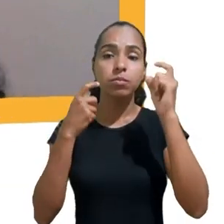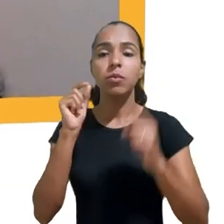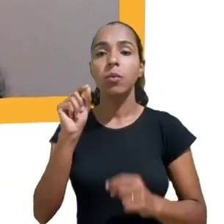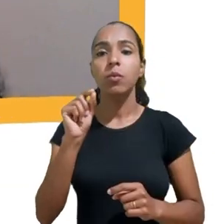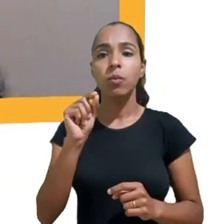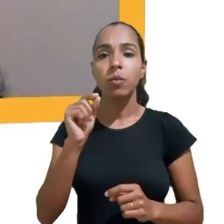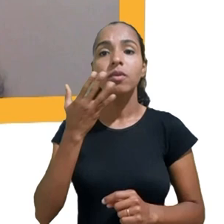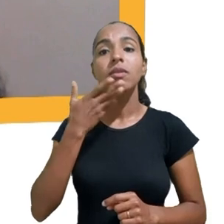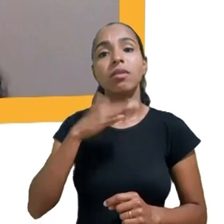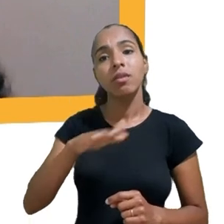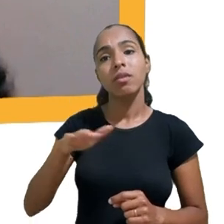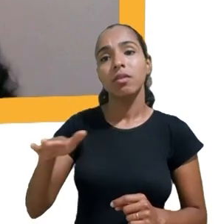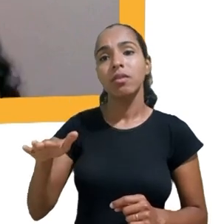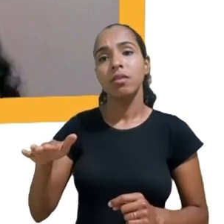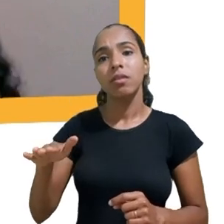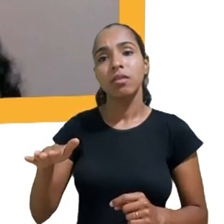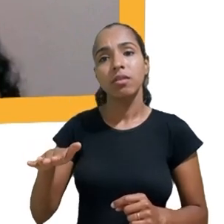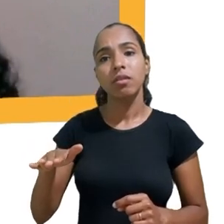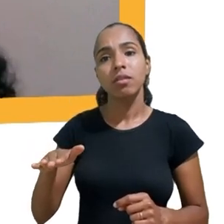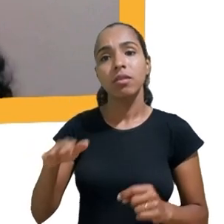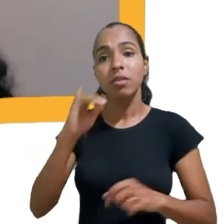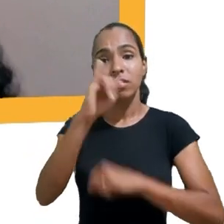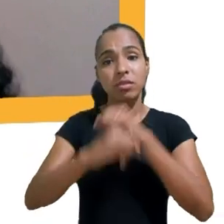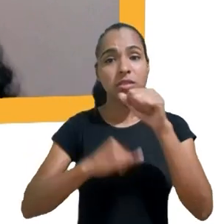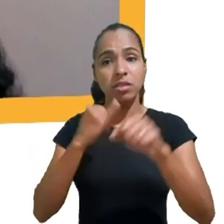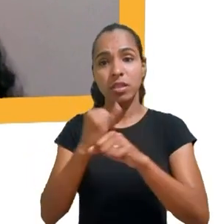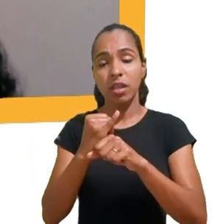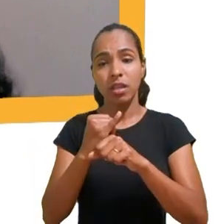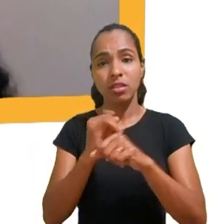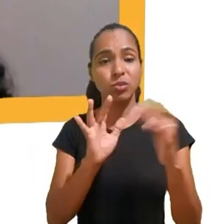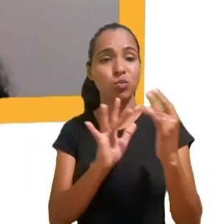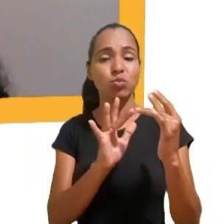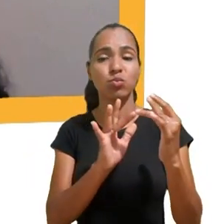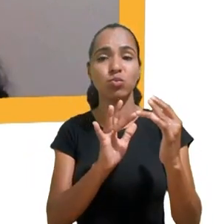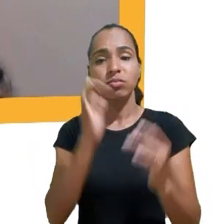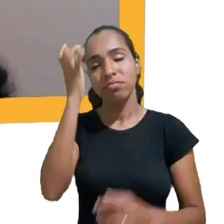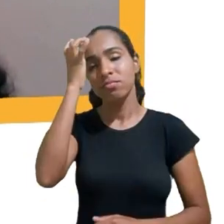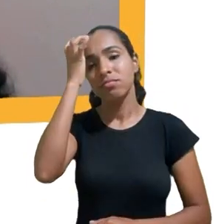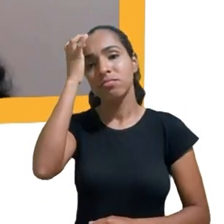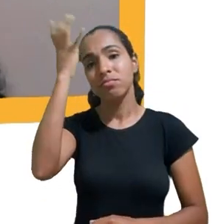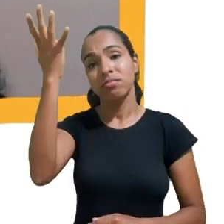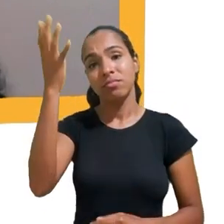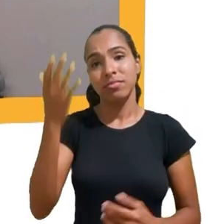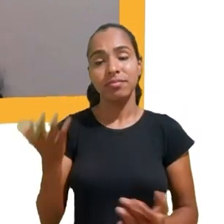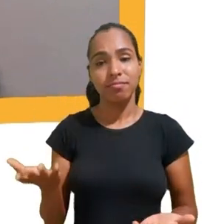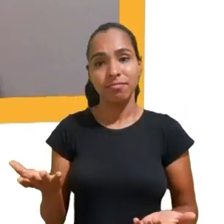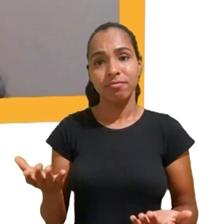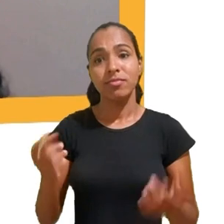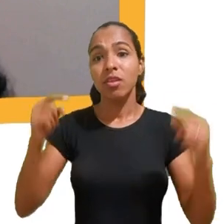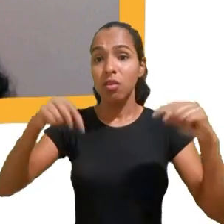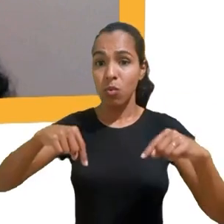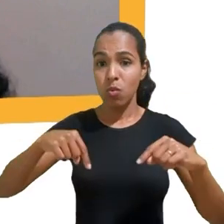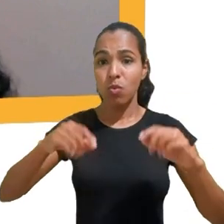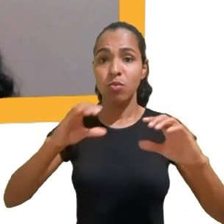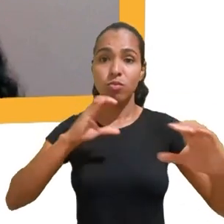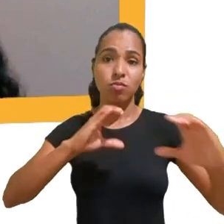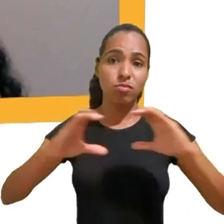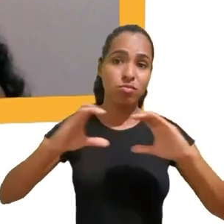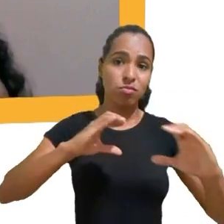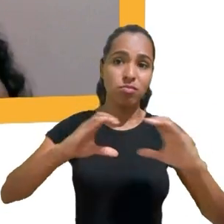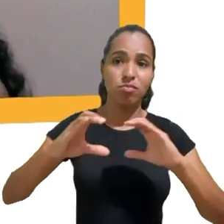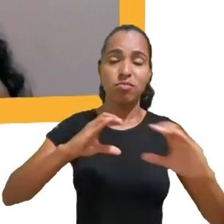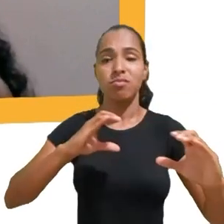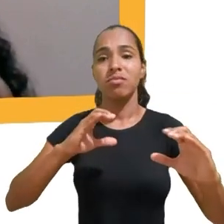já, né, a gente está numa nova era em que a comunicação, a tecnologia está cada vez mais presente na vida das